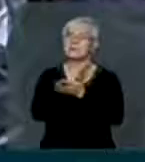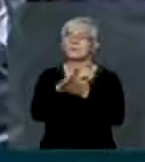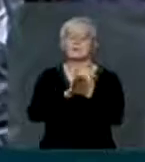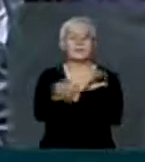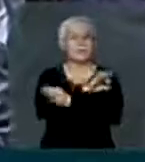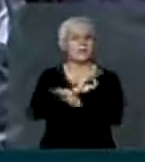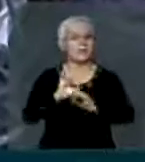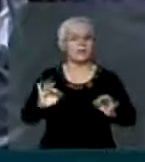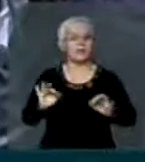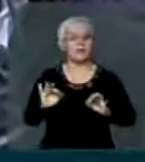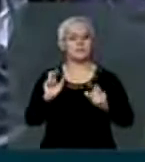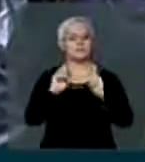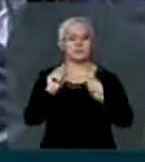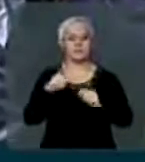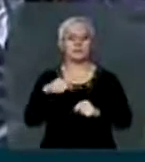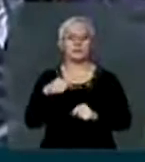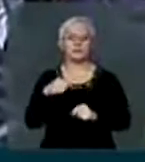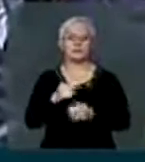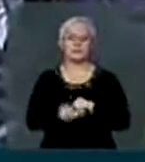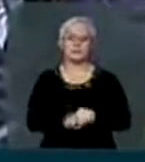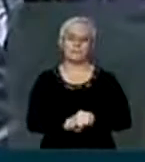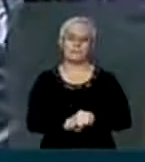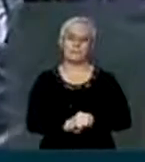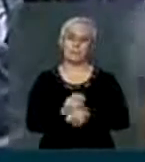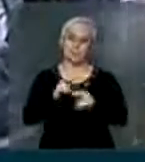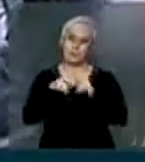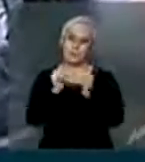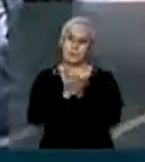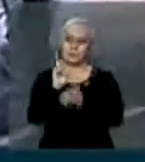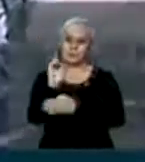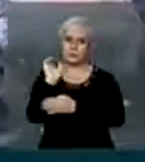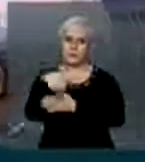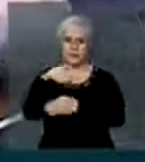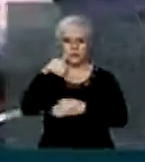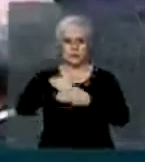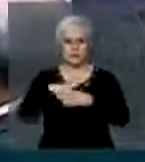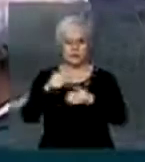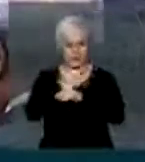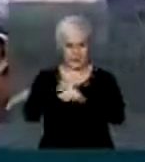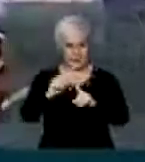efeito do legado que nós gostaríamos. Portanto, o Democratas vota não.